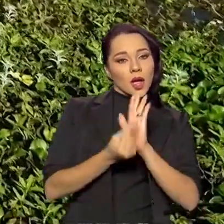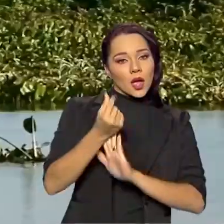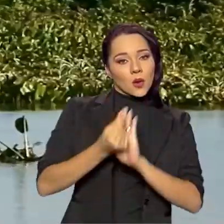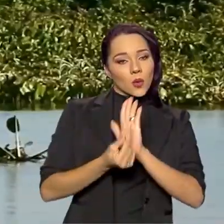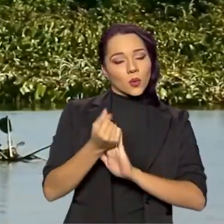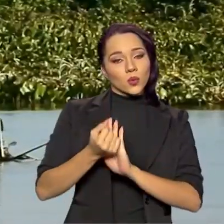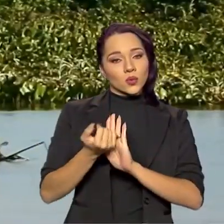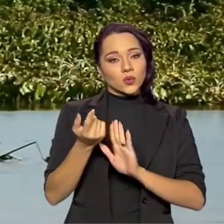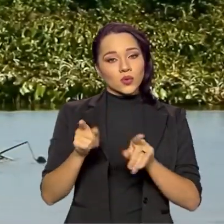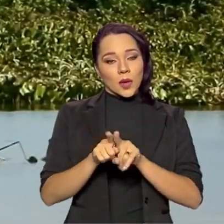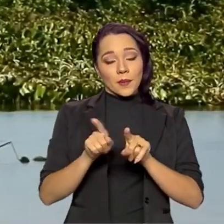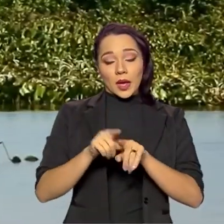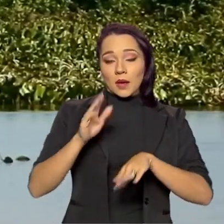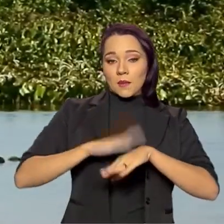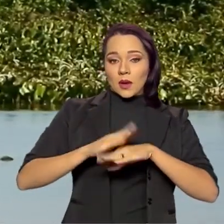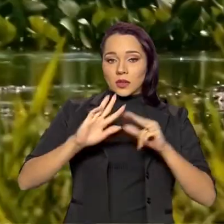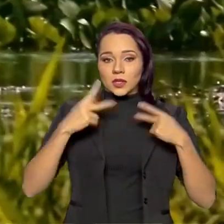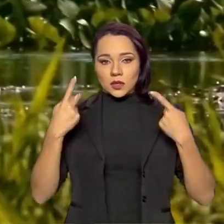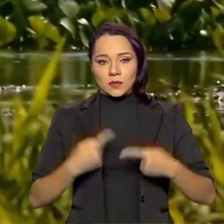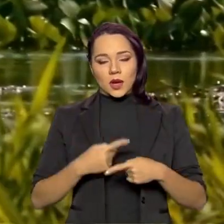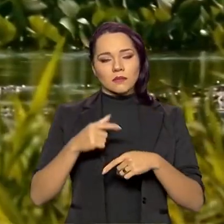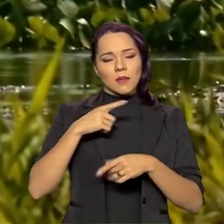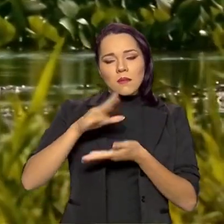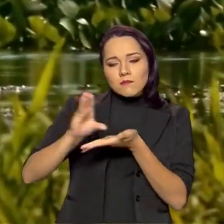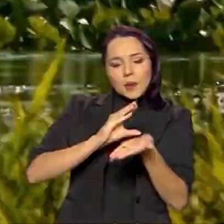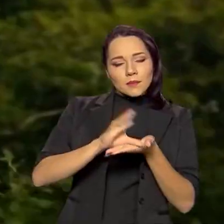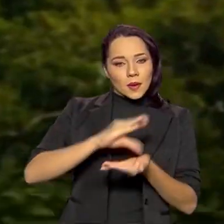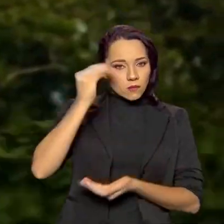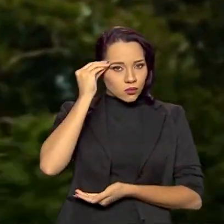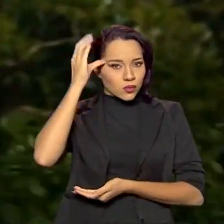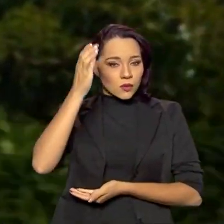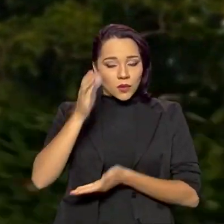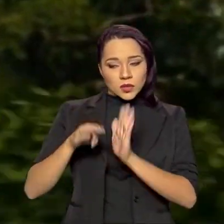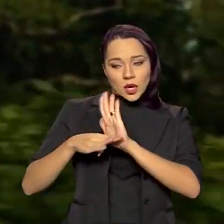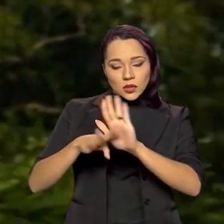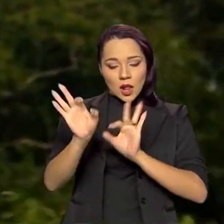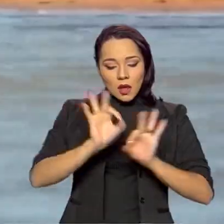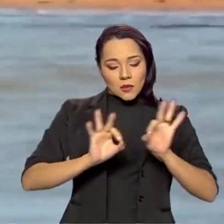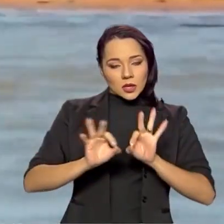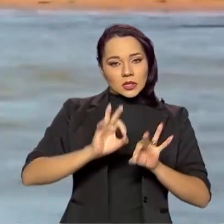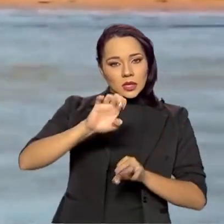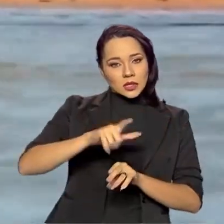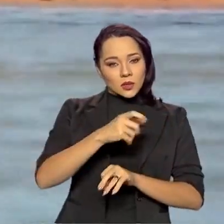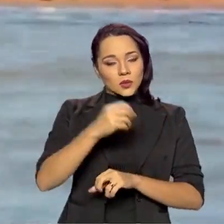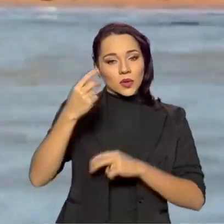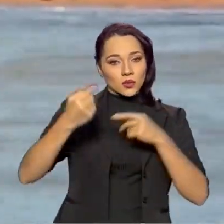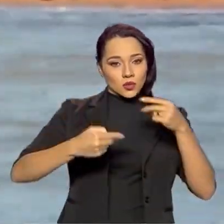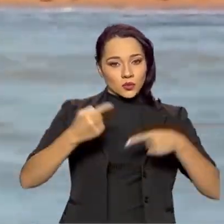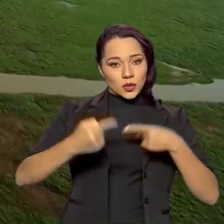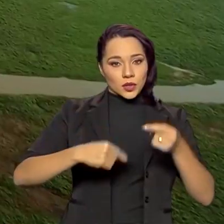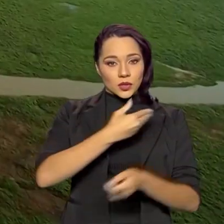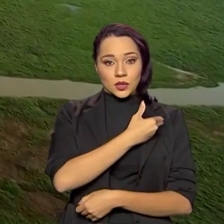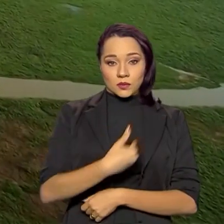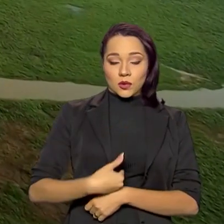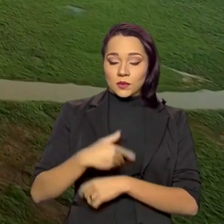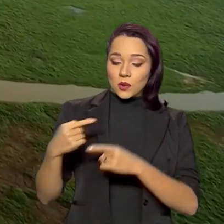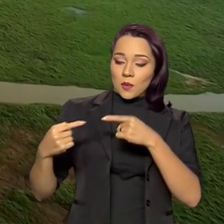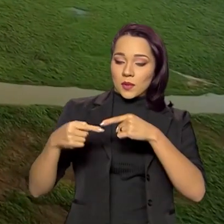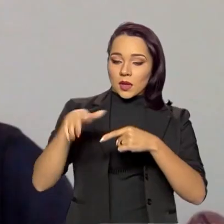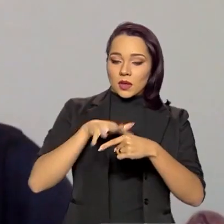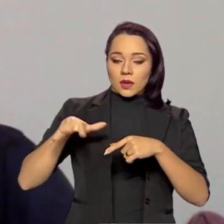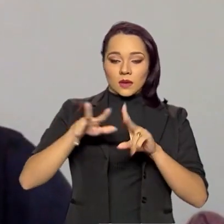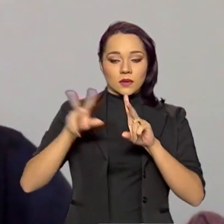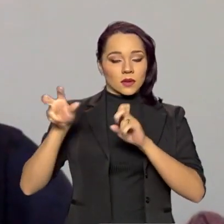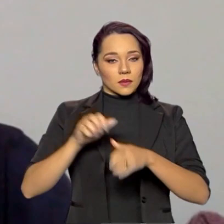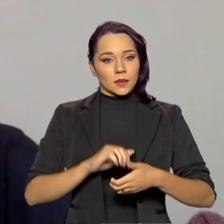humanos e produzir conhecimentos que possam ajudar na elaboração e execução de políticas públicas ligadas ao tema.